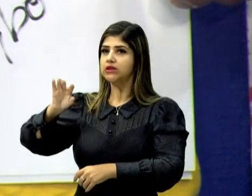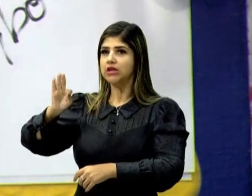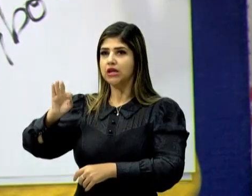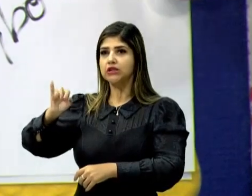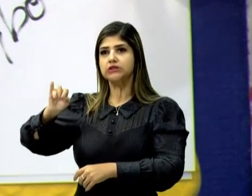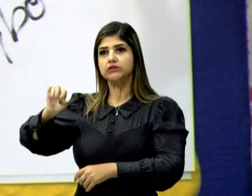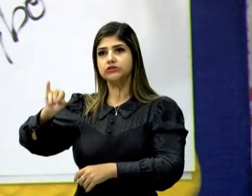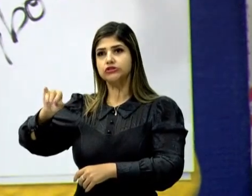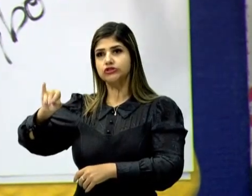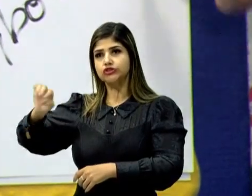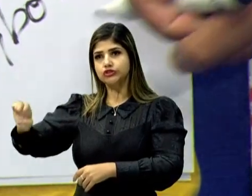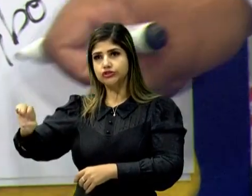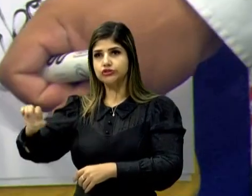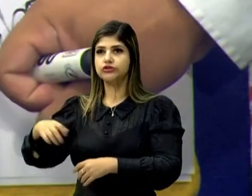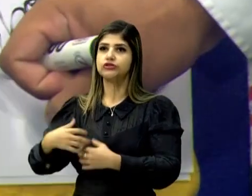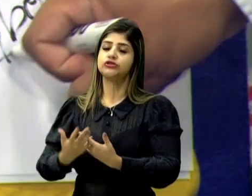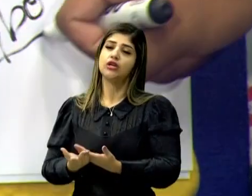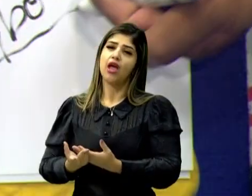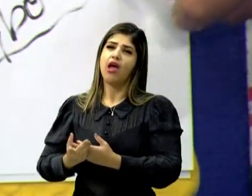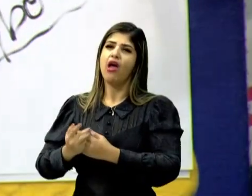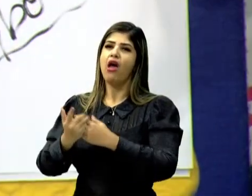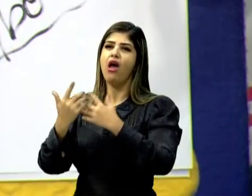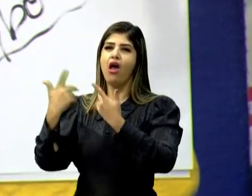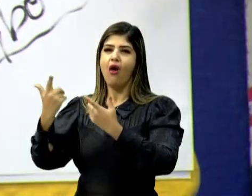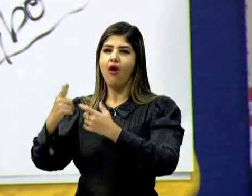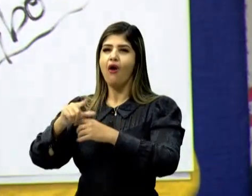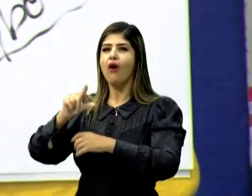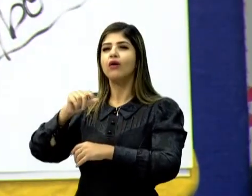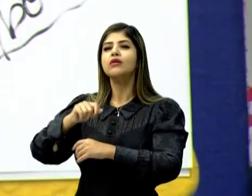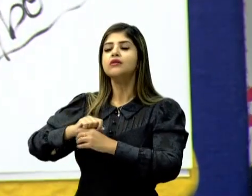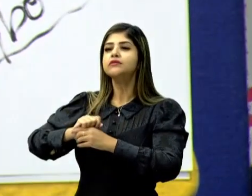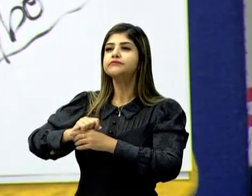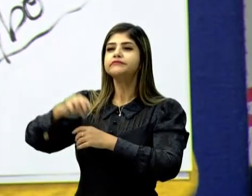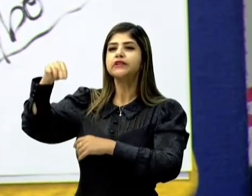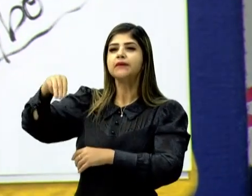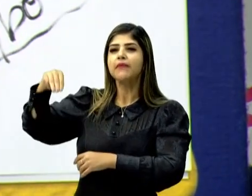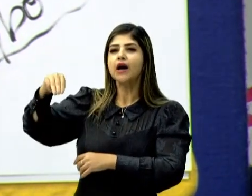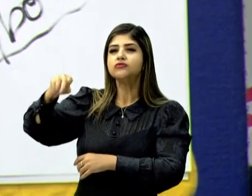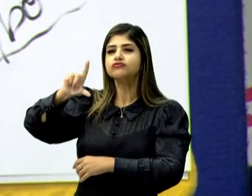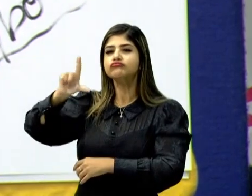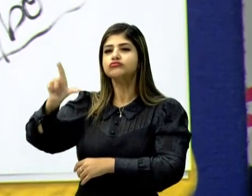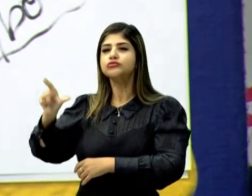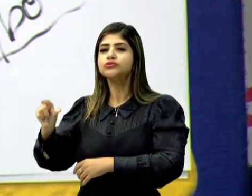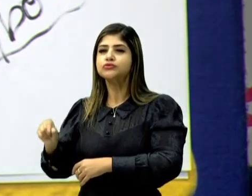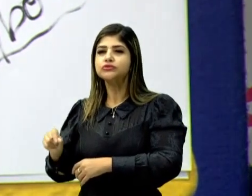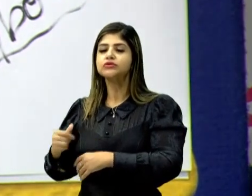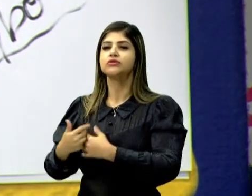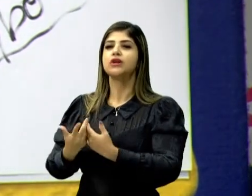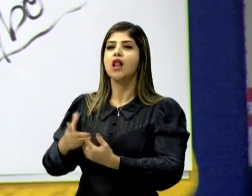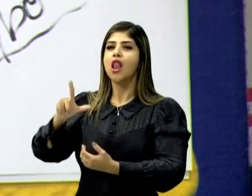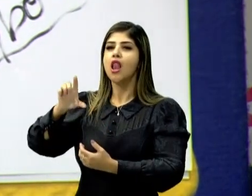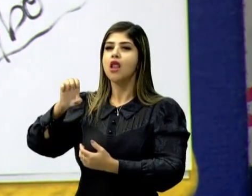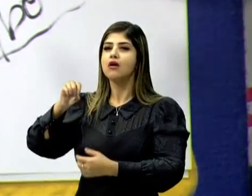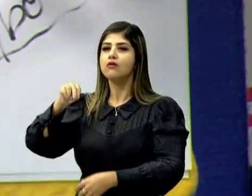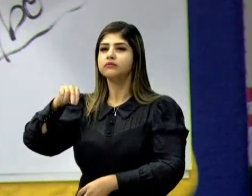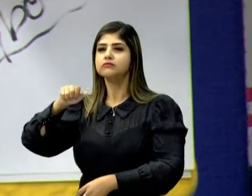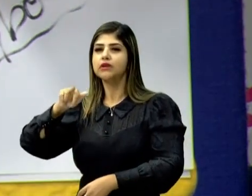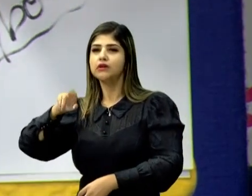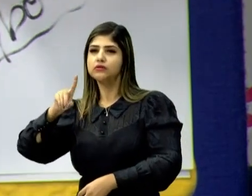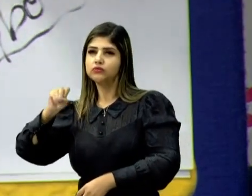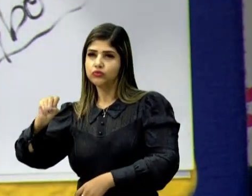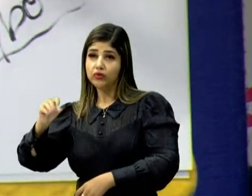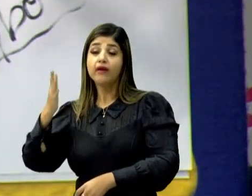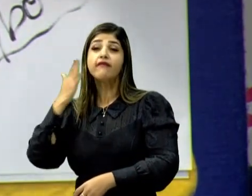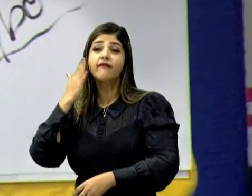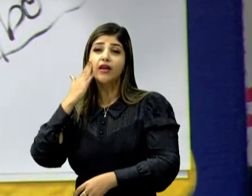ao matemático italiano Leonardo de Pisa. E aqui, galerinha, olha que interessante. Nós vamos descobrir que